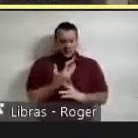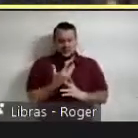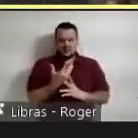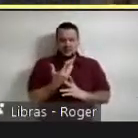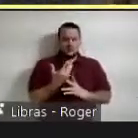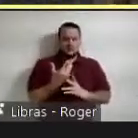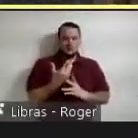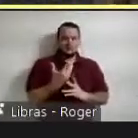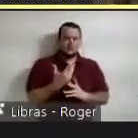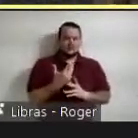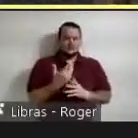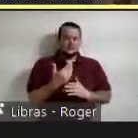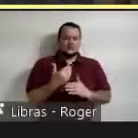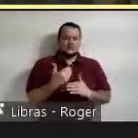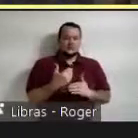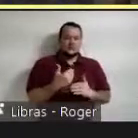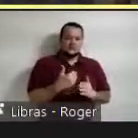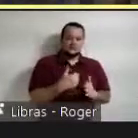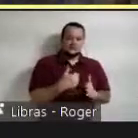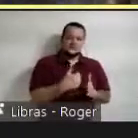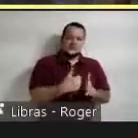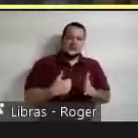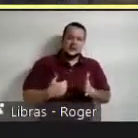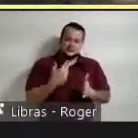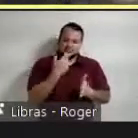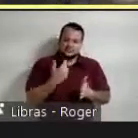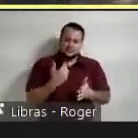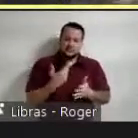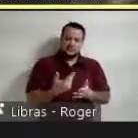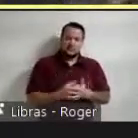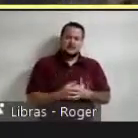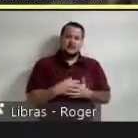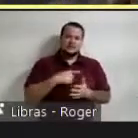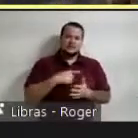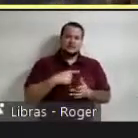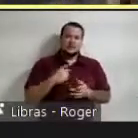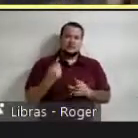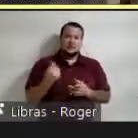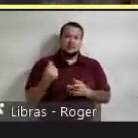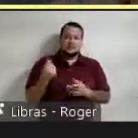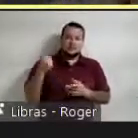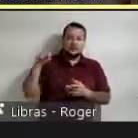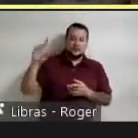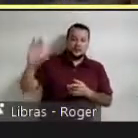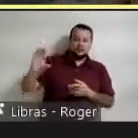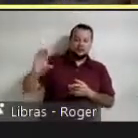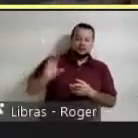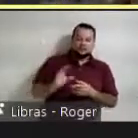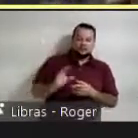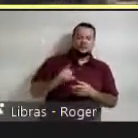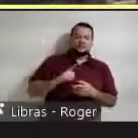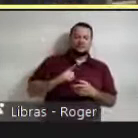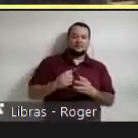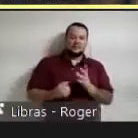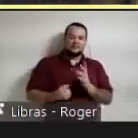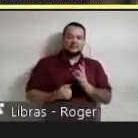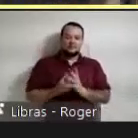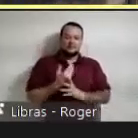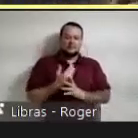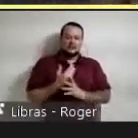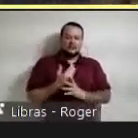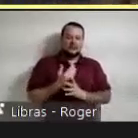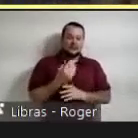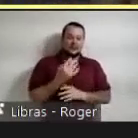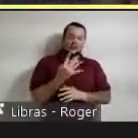Society Culture and Politics na qual com os custos deles nós temos espaço para produzir quatro livros por